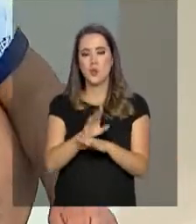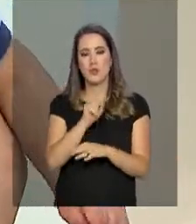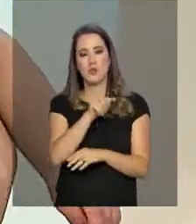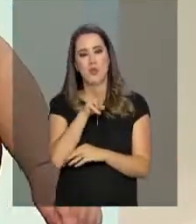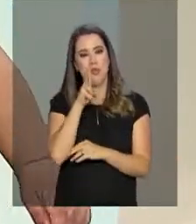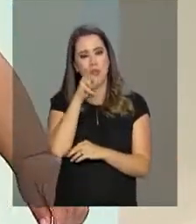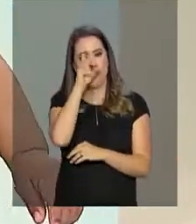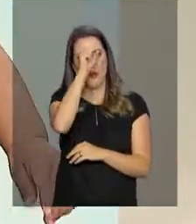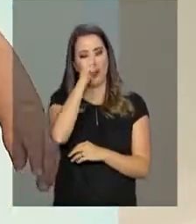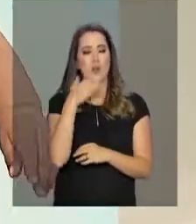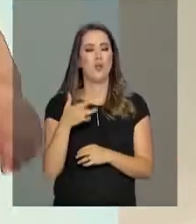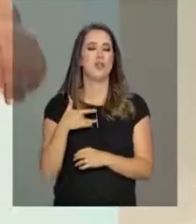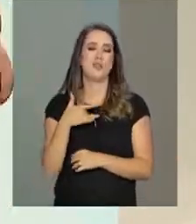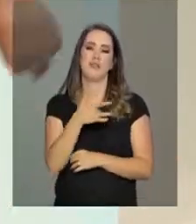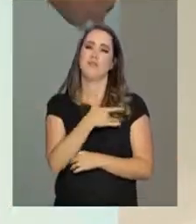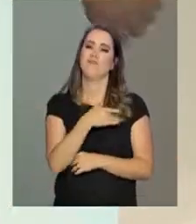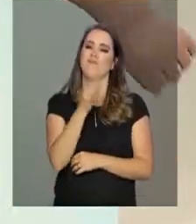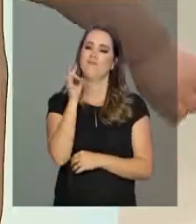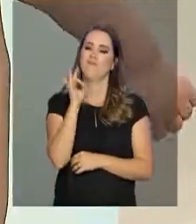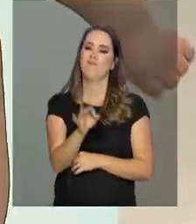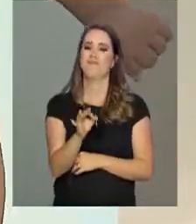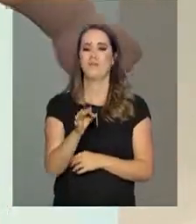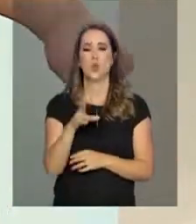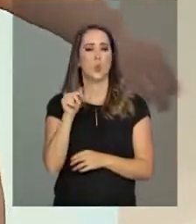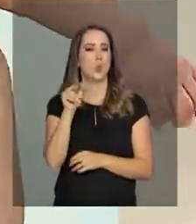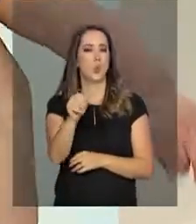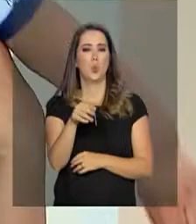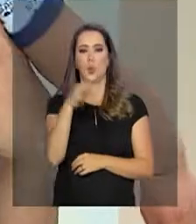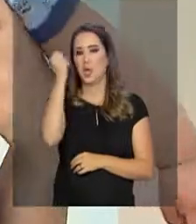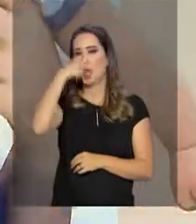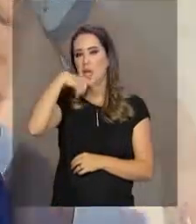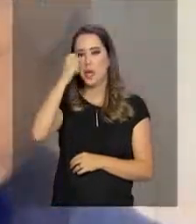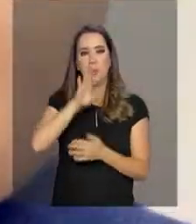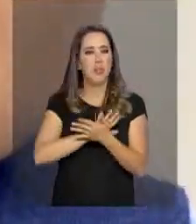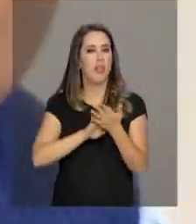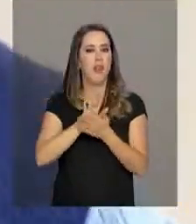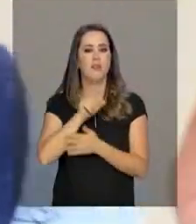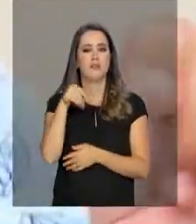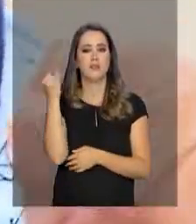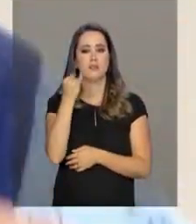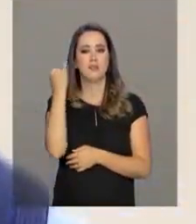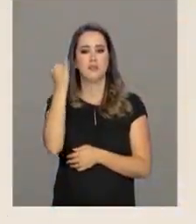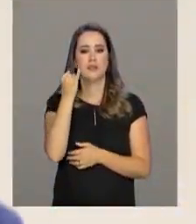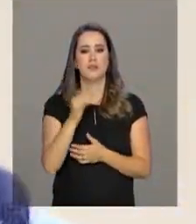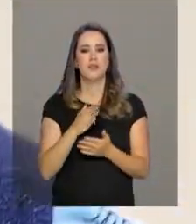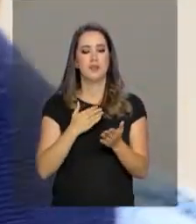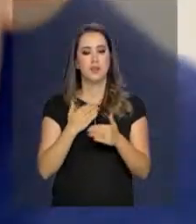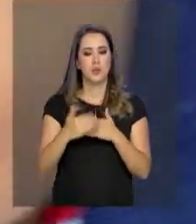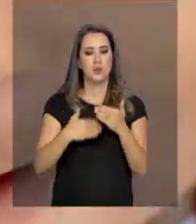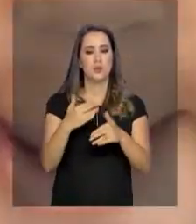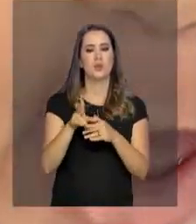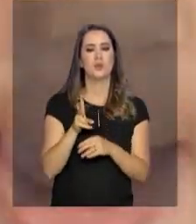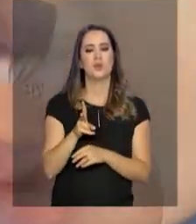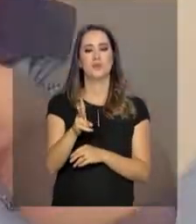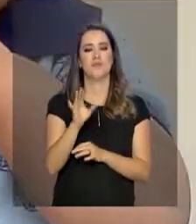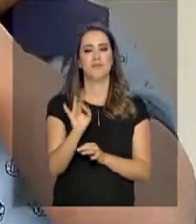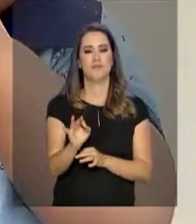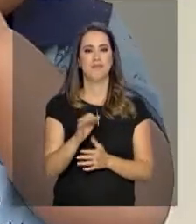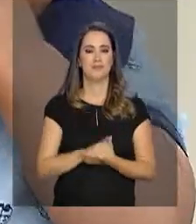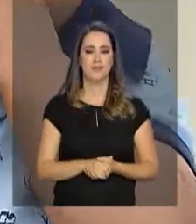ele é muito saudável, forte, nunca teve nada, nunca gripou. Eu acho muito importante, sempre manter as minhas e a dele em dia.